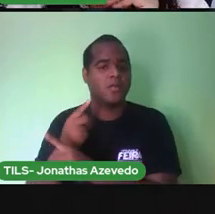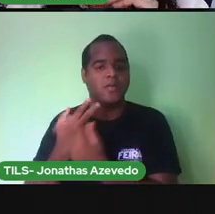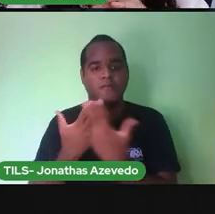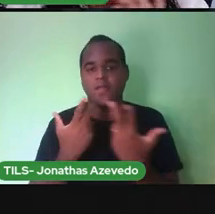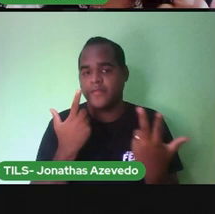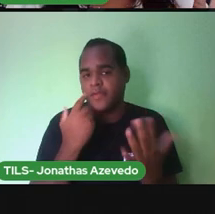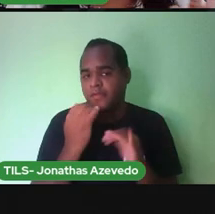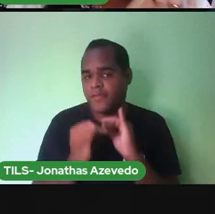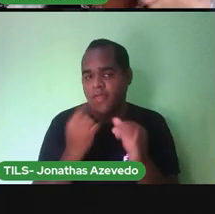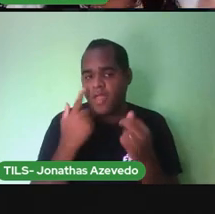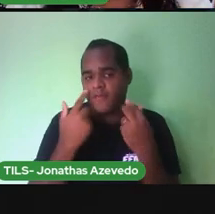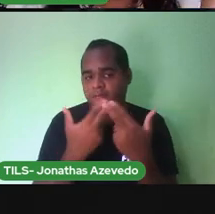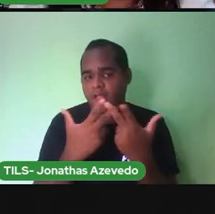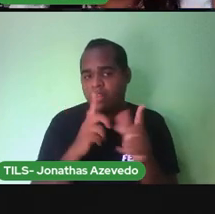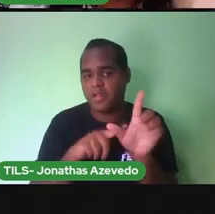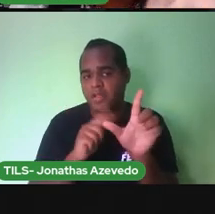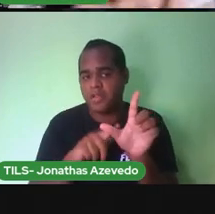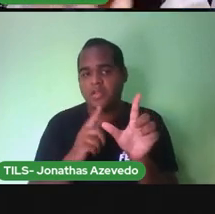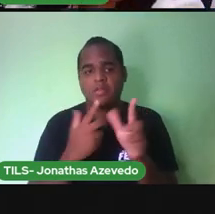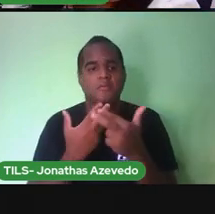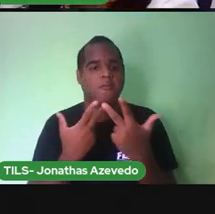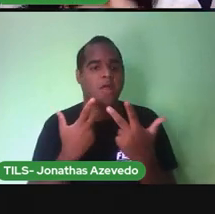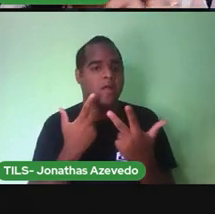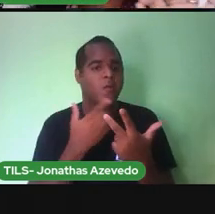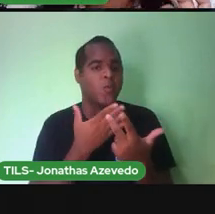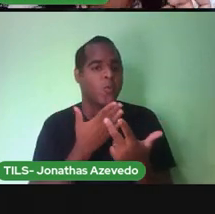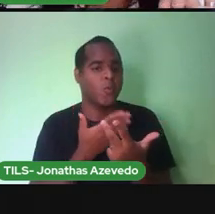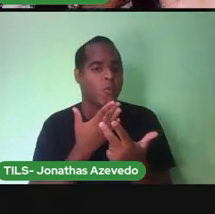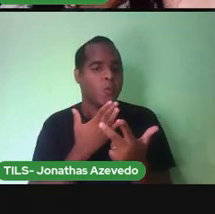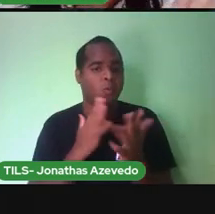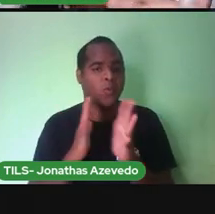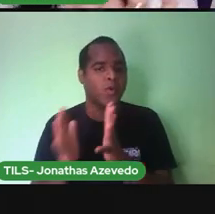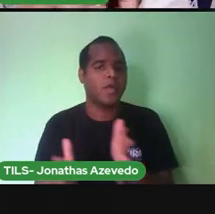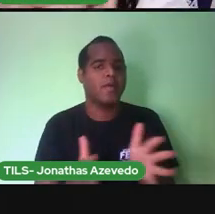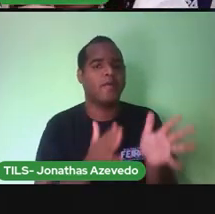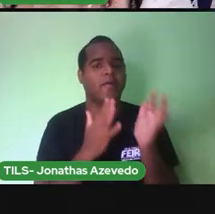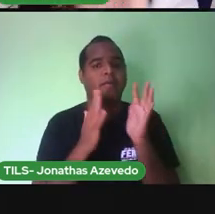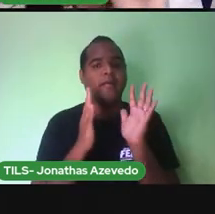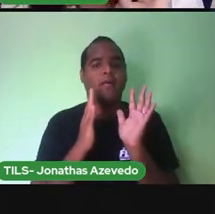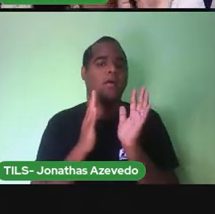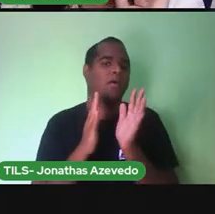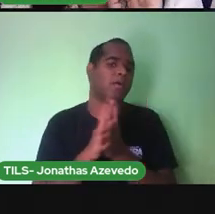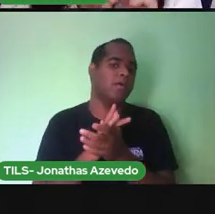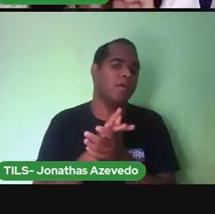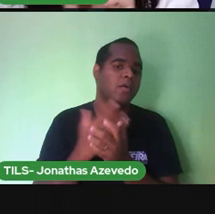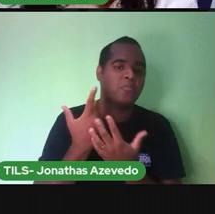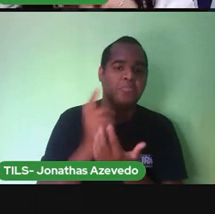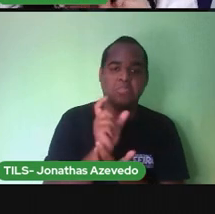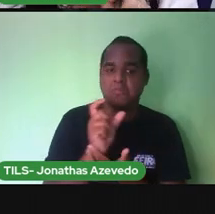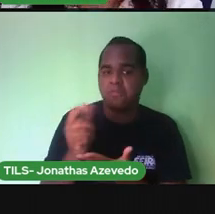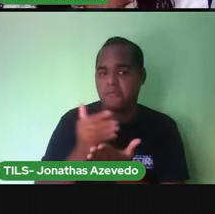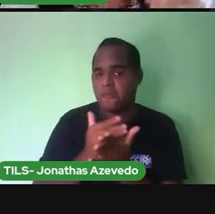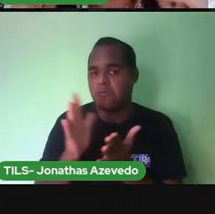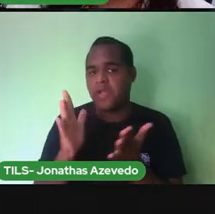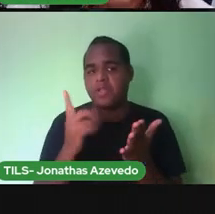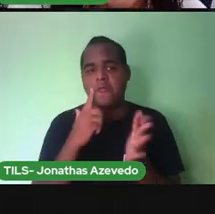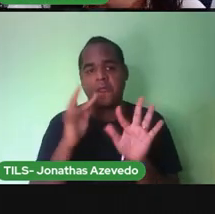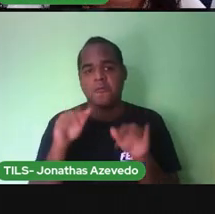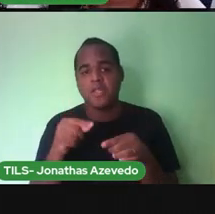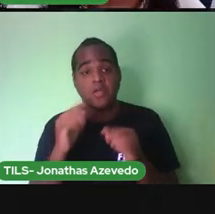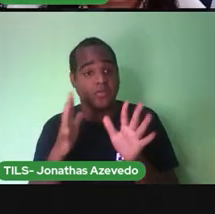Alguma letra? Alguma letrinha conhecida Dali? A sílaba inicial? A sílaba final?